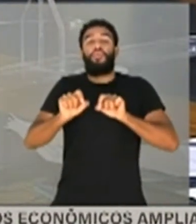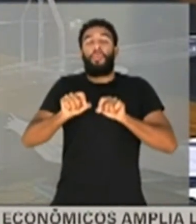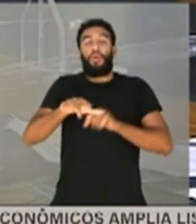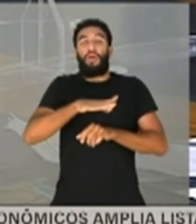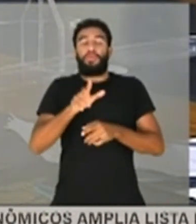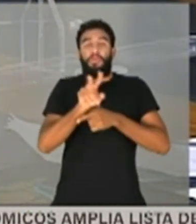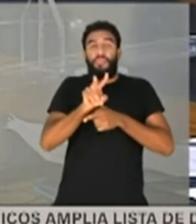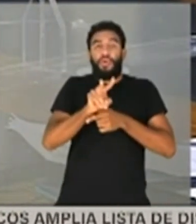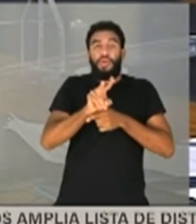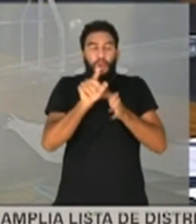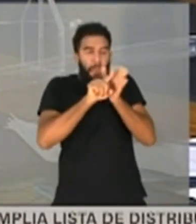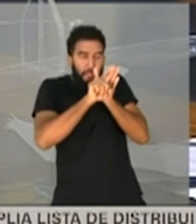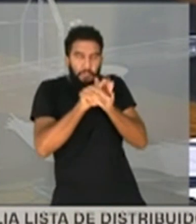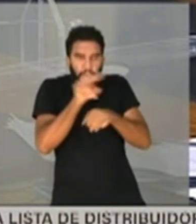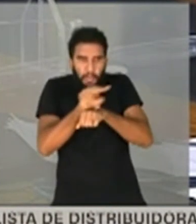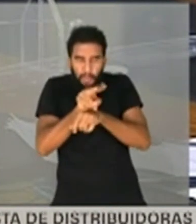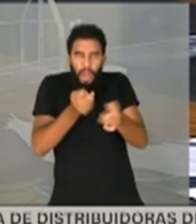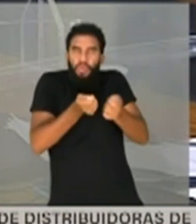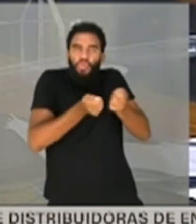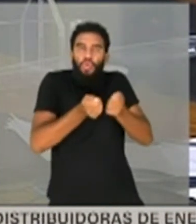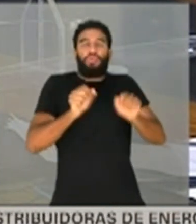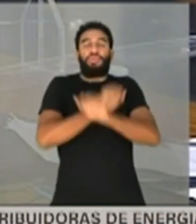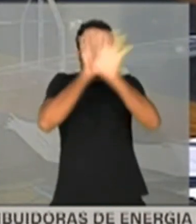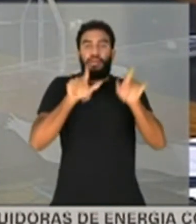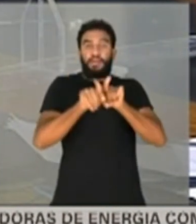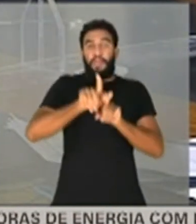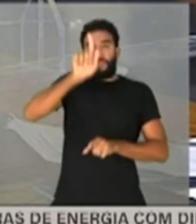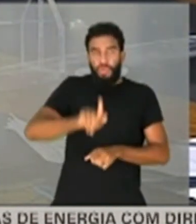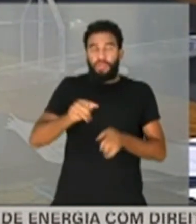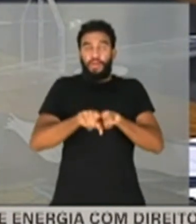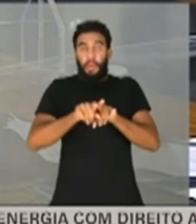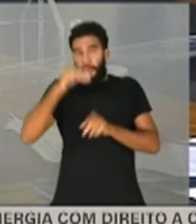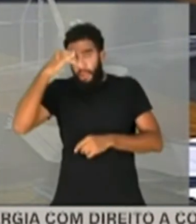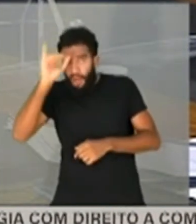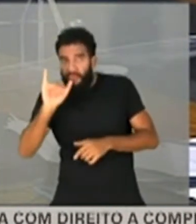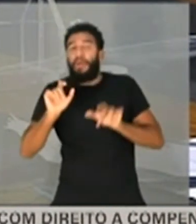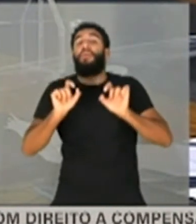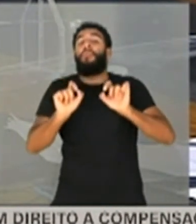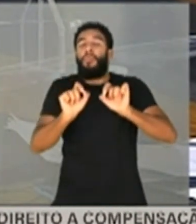preventivo de fiscalização e controle, de transparência de gestão, de combate à